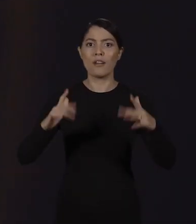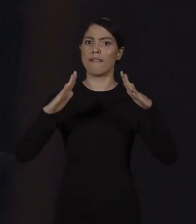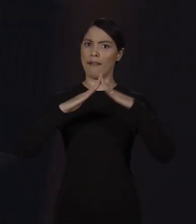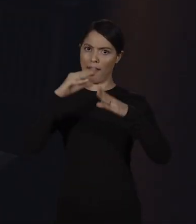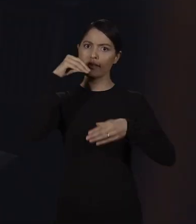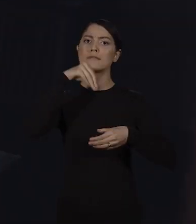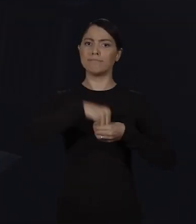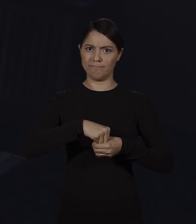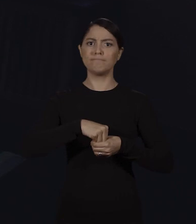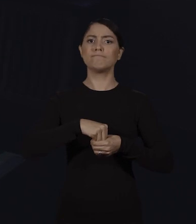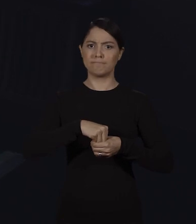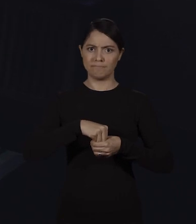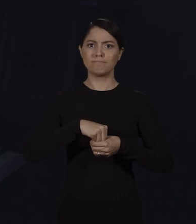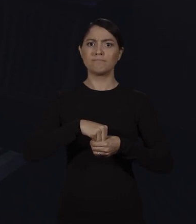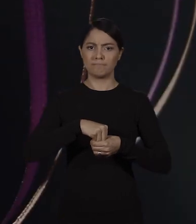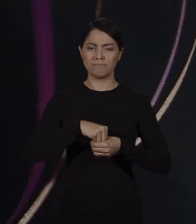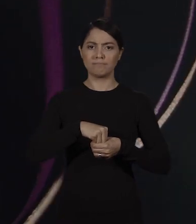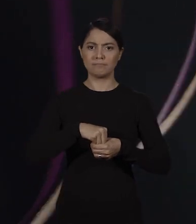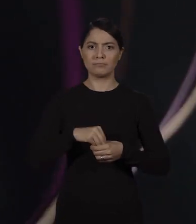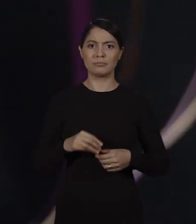violência acontece dentro de casa.